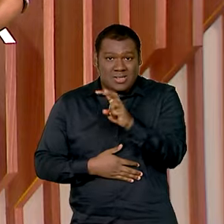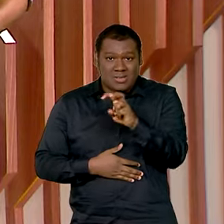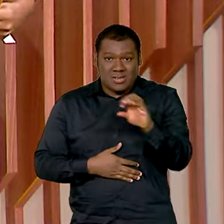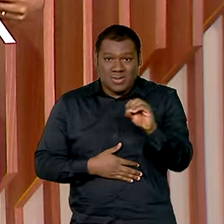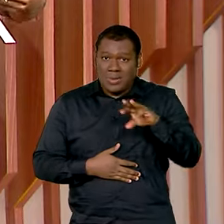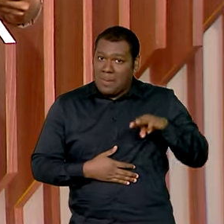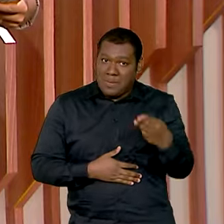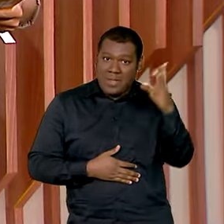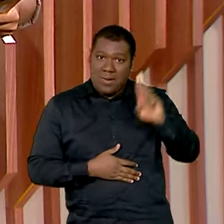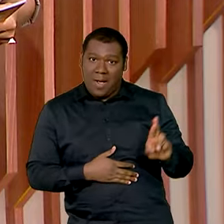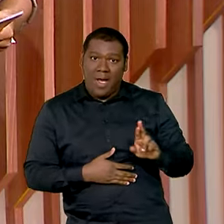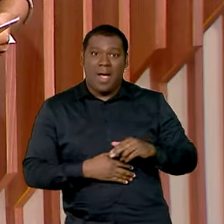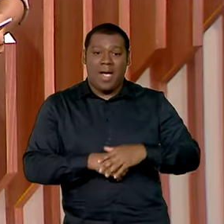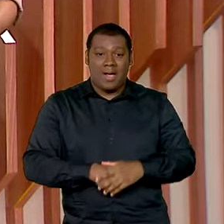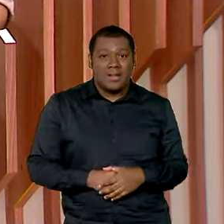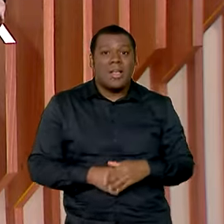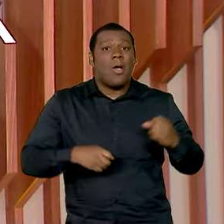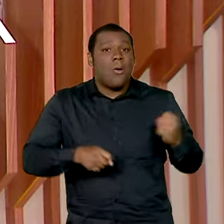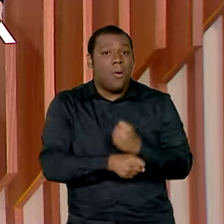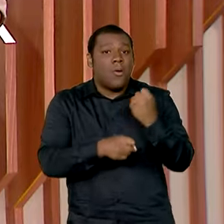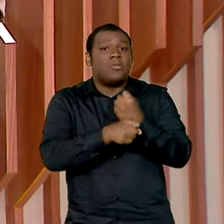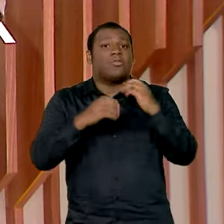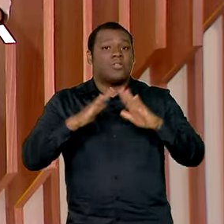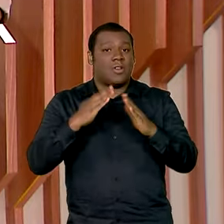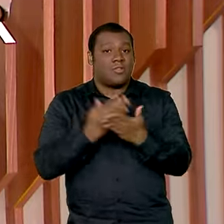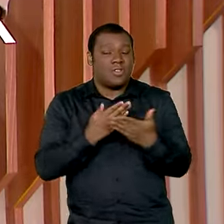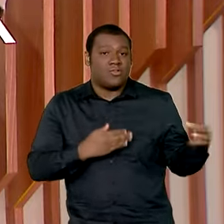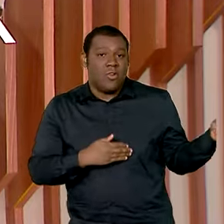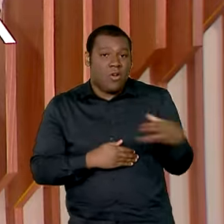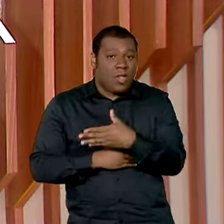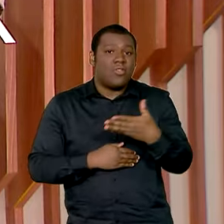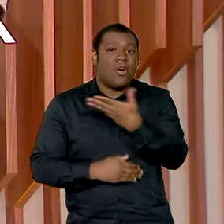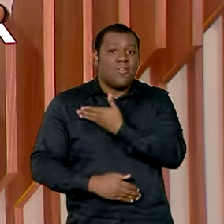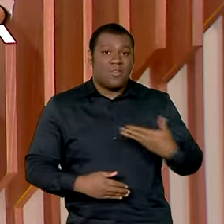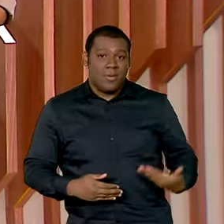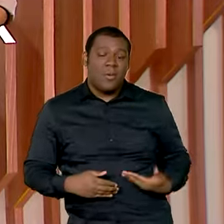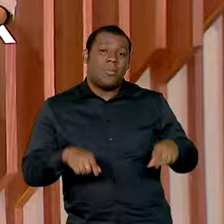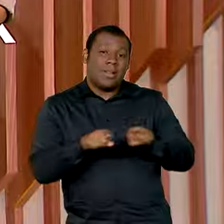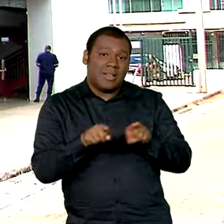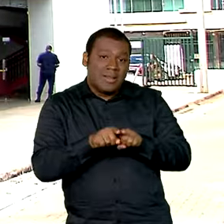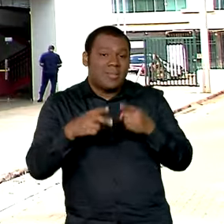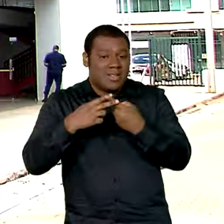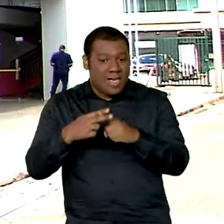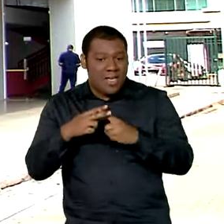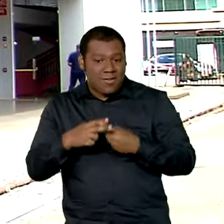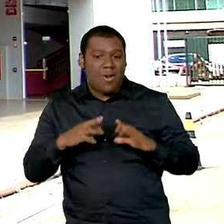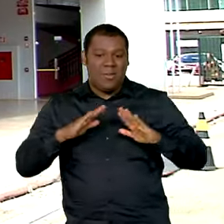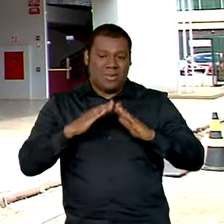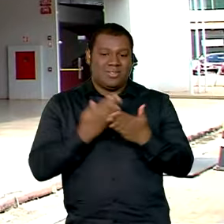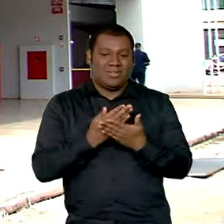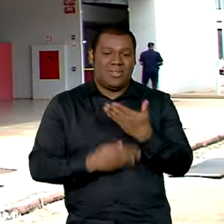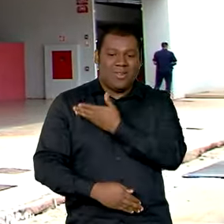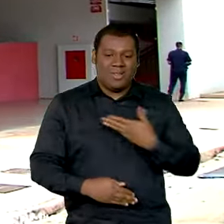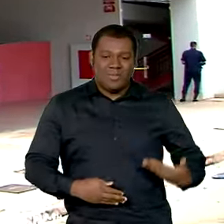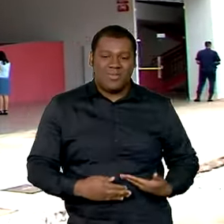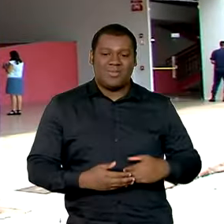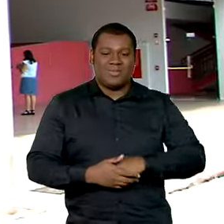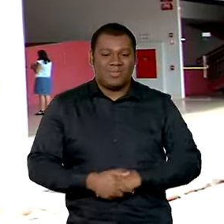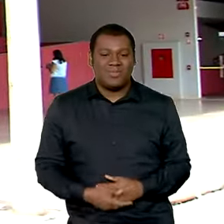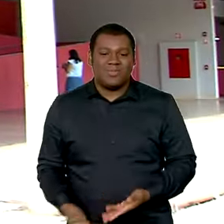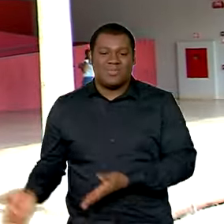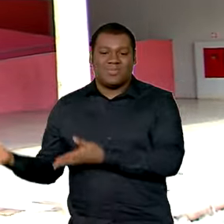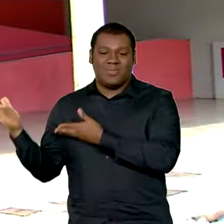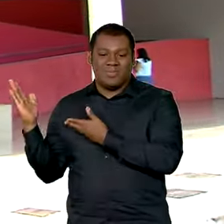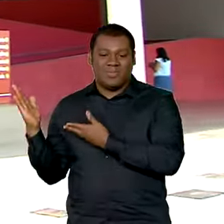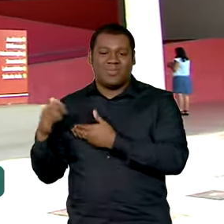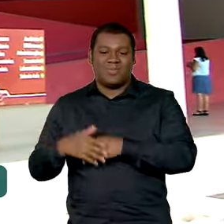reais para a reforma e construção de novas escolas públicas em todo o país. Uma das instituições que